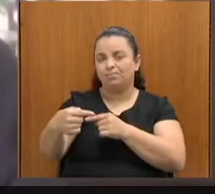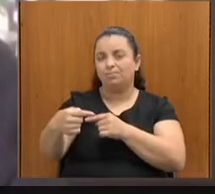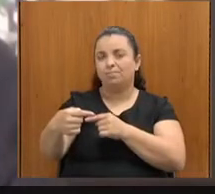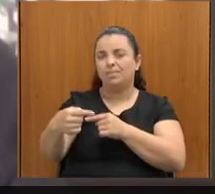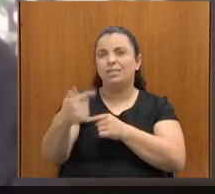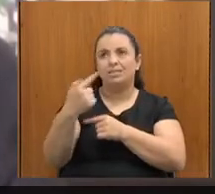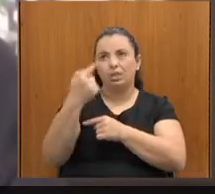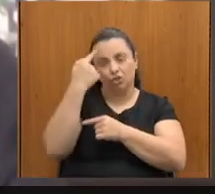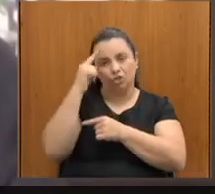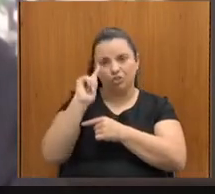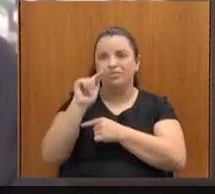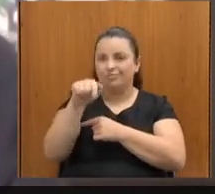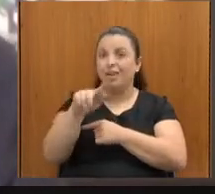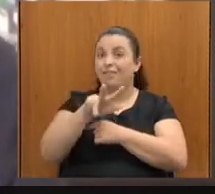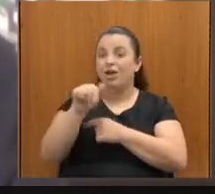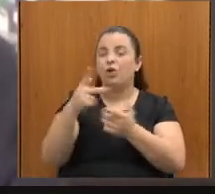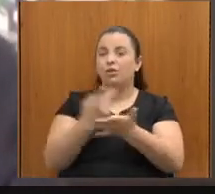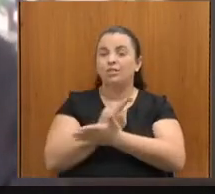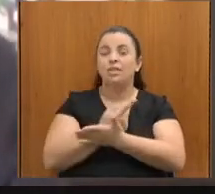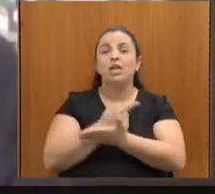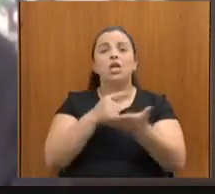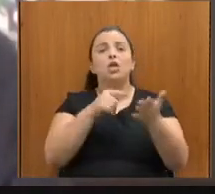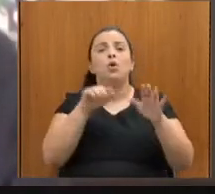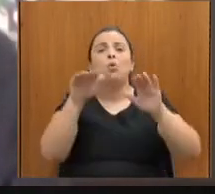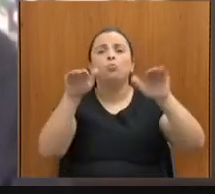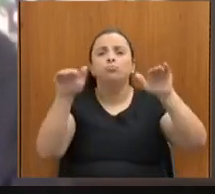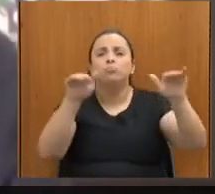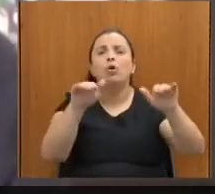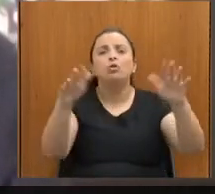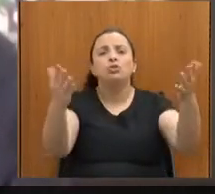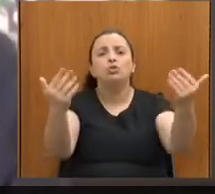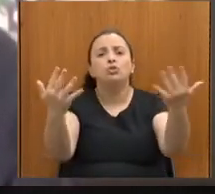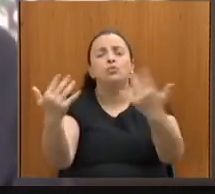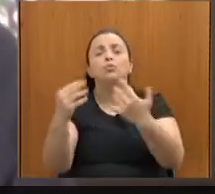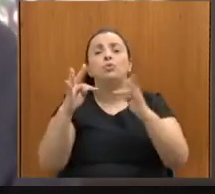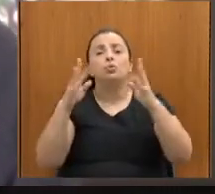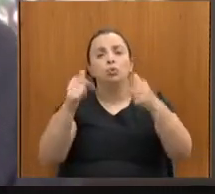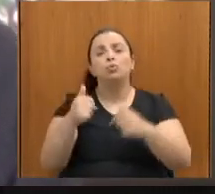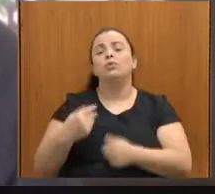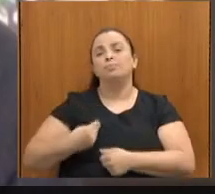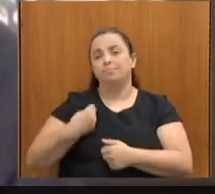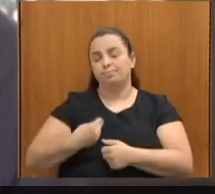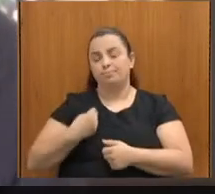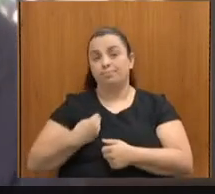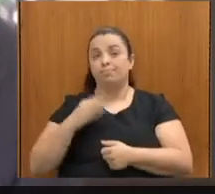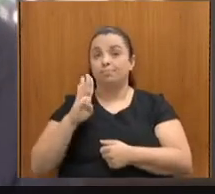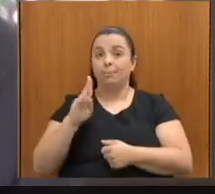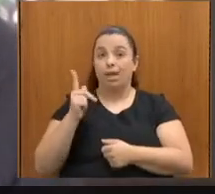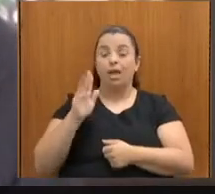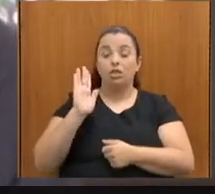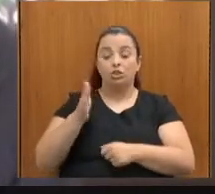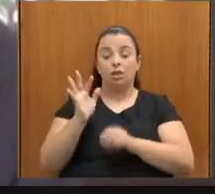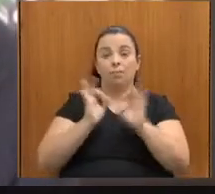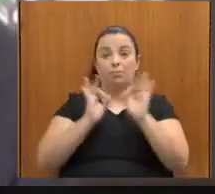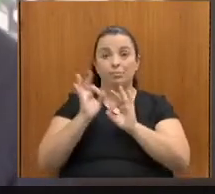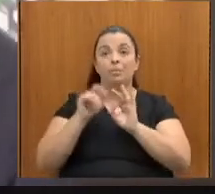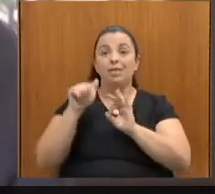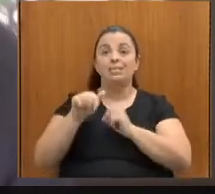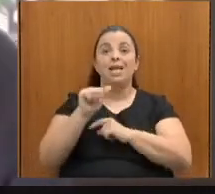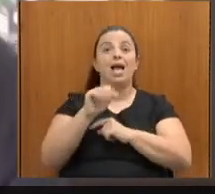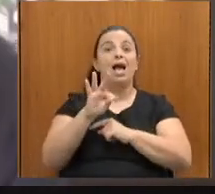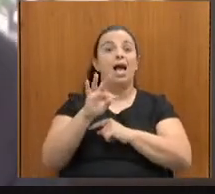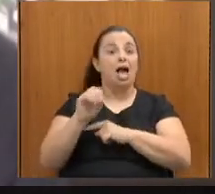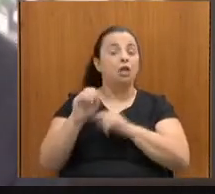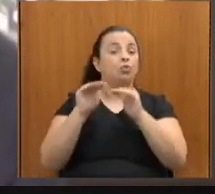convido a todos a participarem, né, Belo Horizonte está se preparando para esse Ato Conferencial, vai